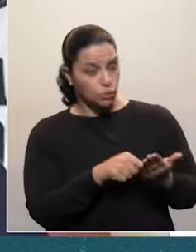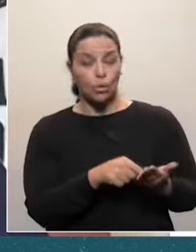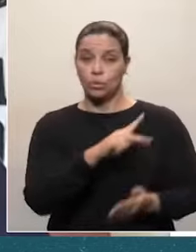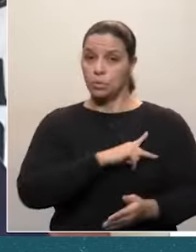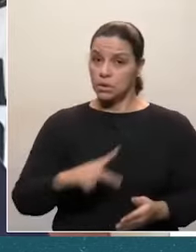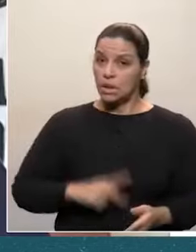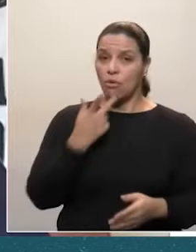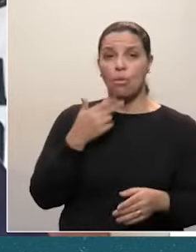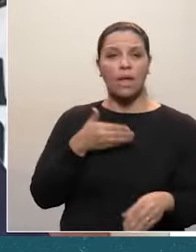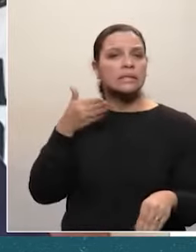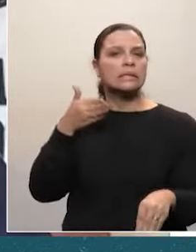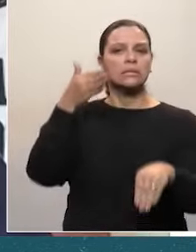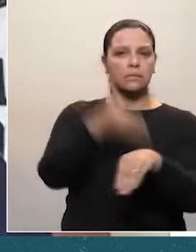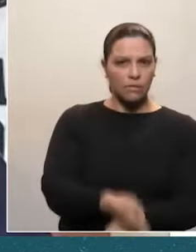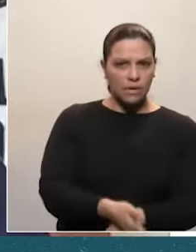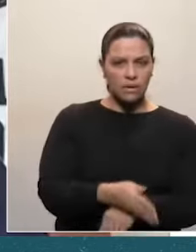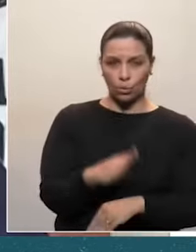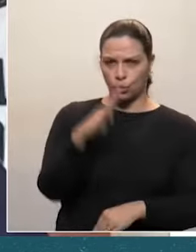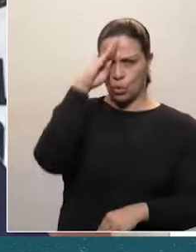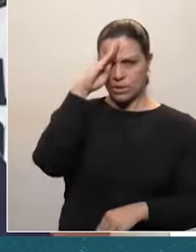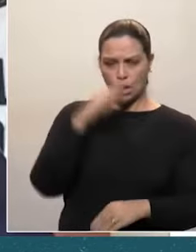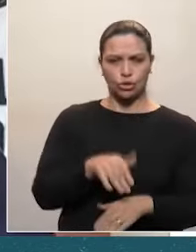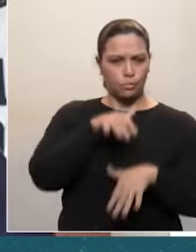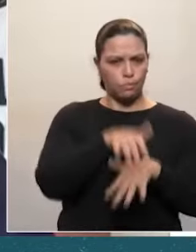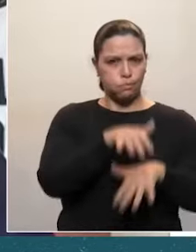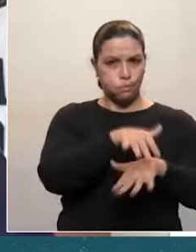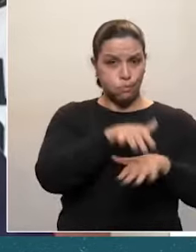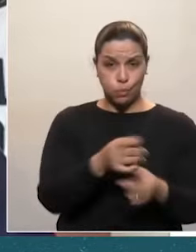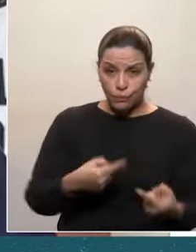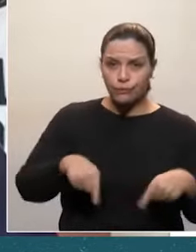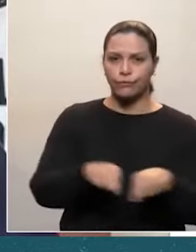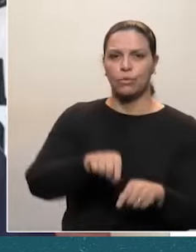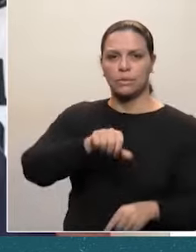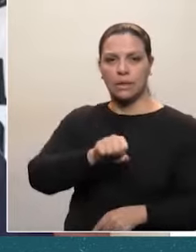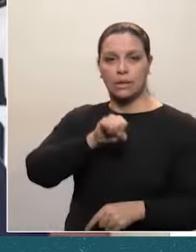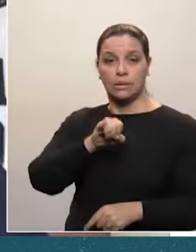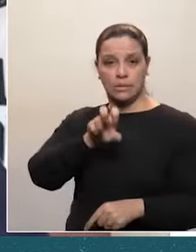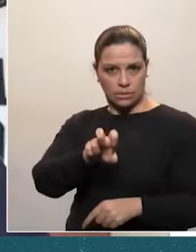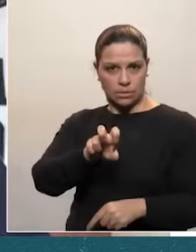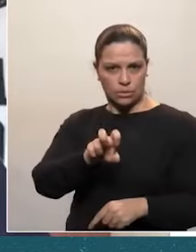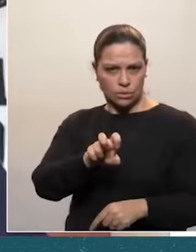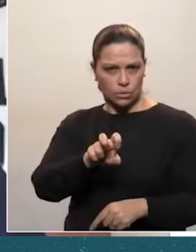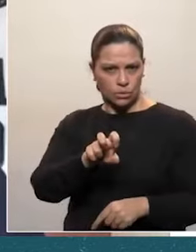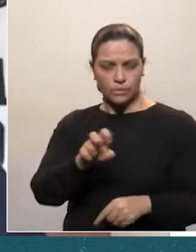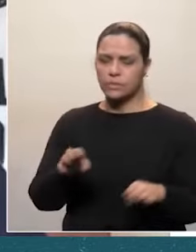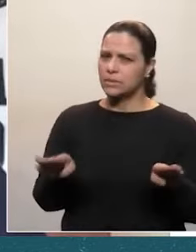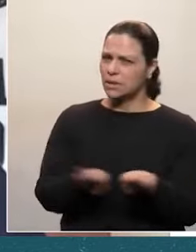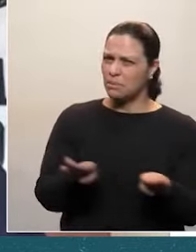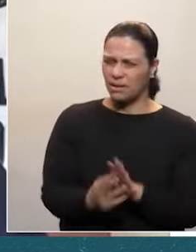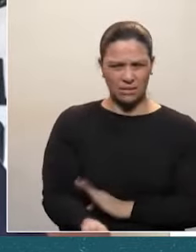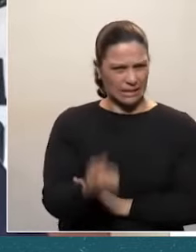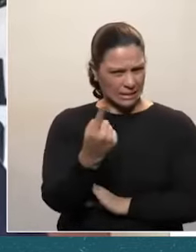tais como uma intervenção militar e um novo AI-5 para completar o pedido. Tudo é estranho e fora de